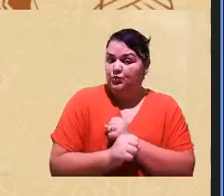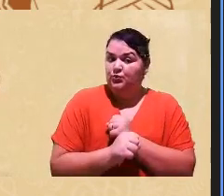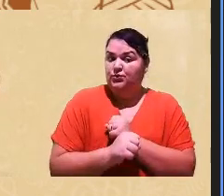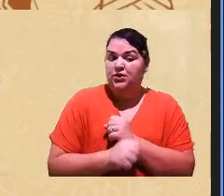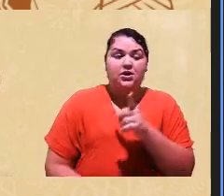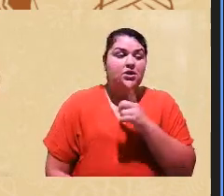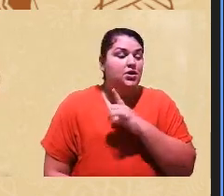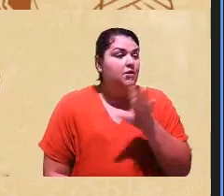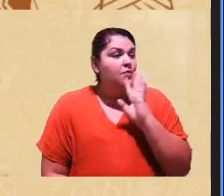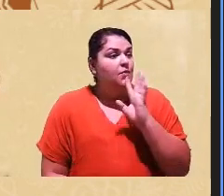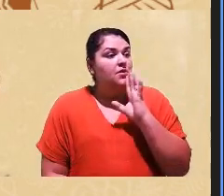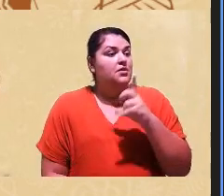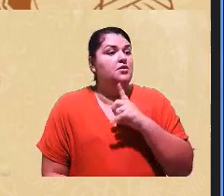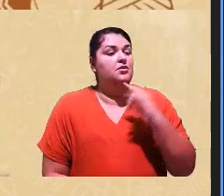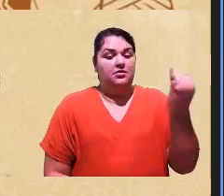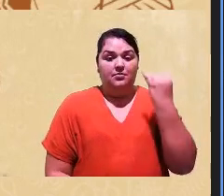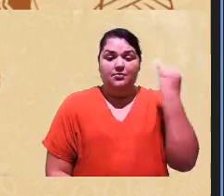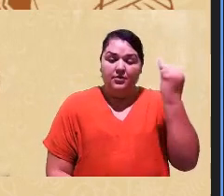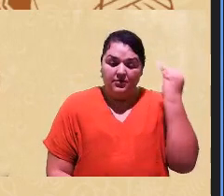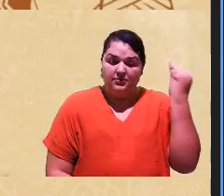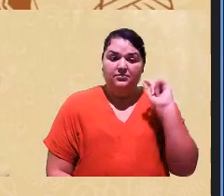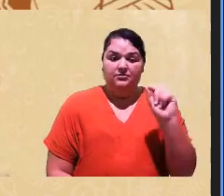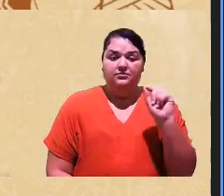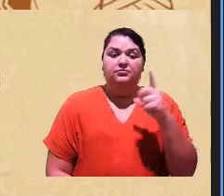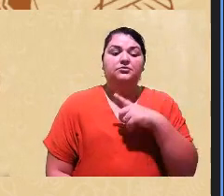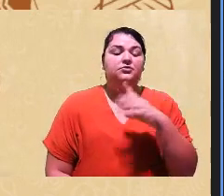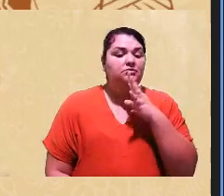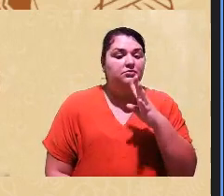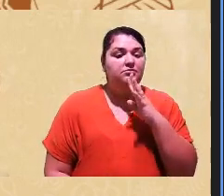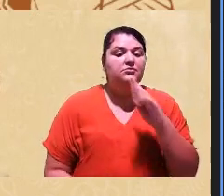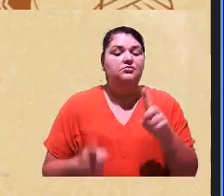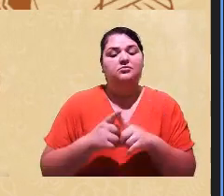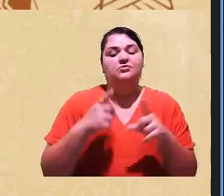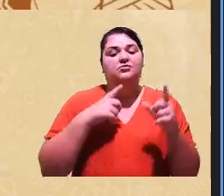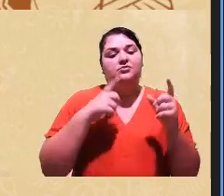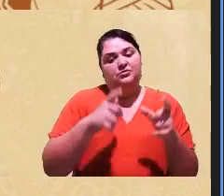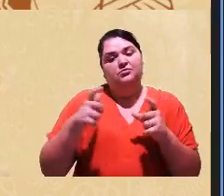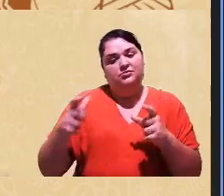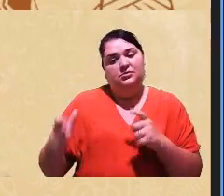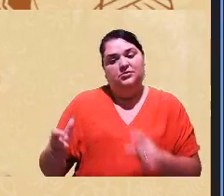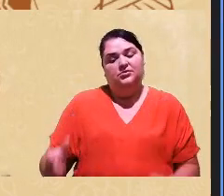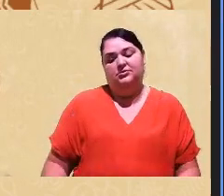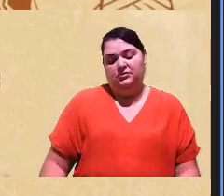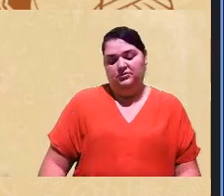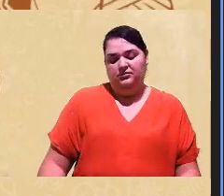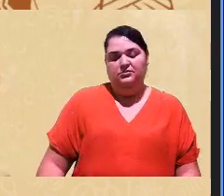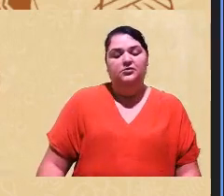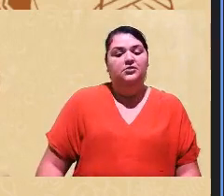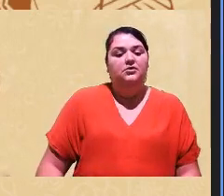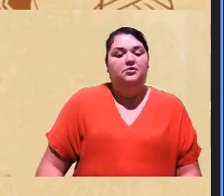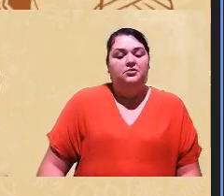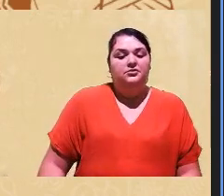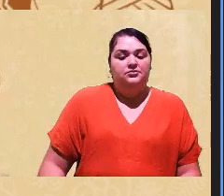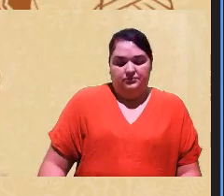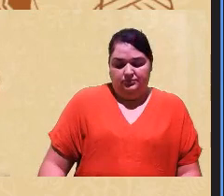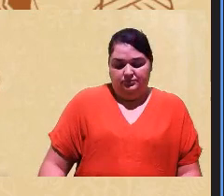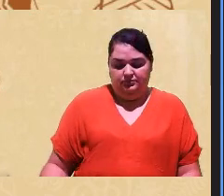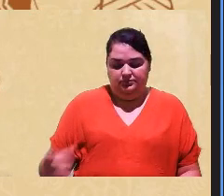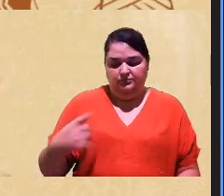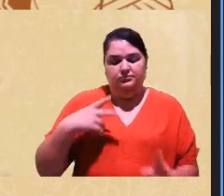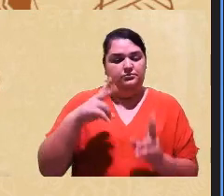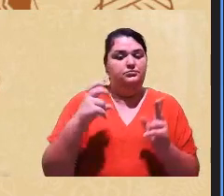da importância do reconhecimento das instituições sobre as ações